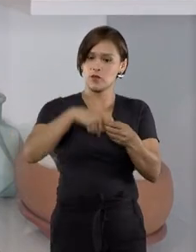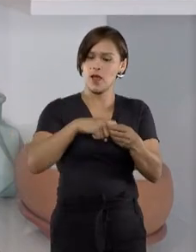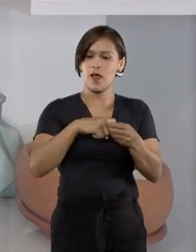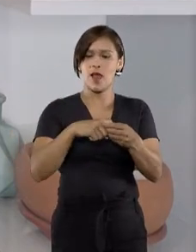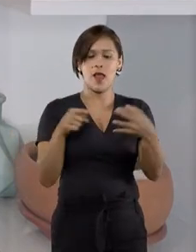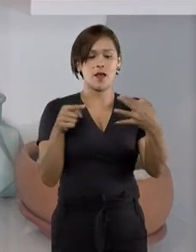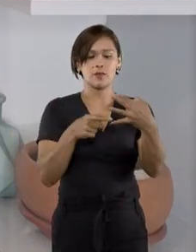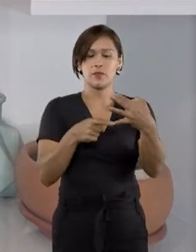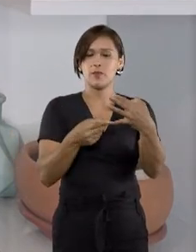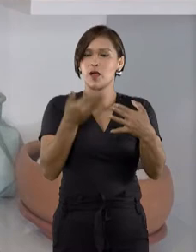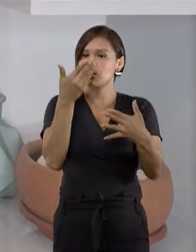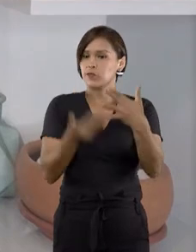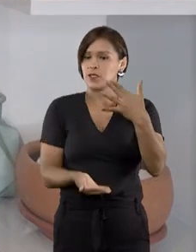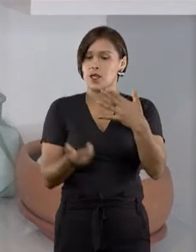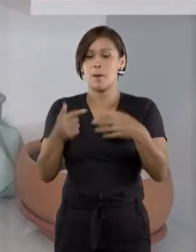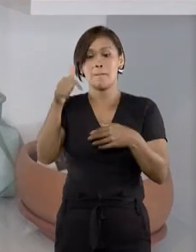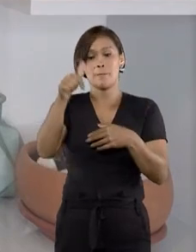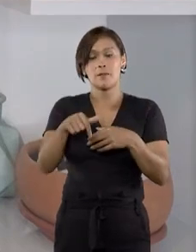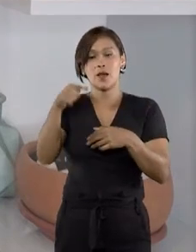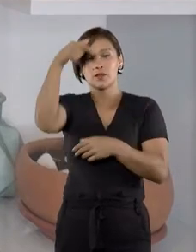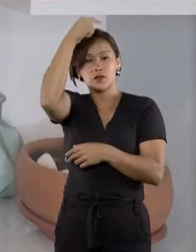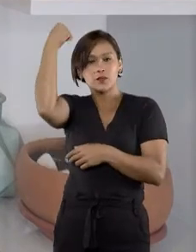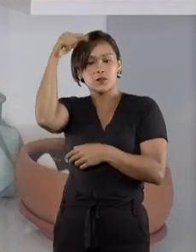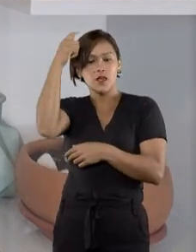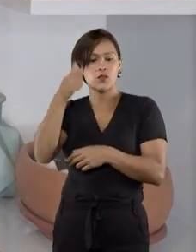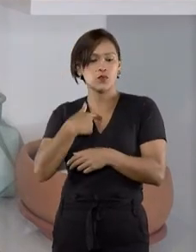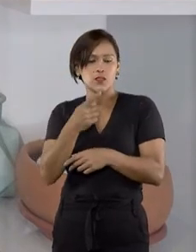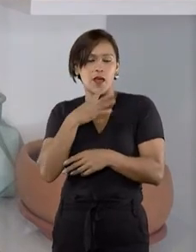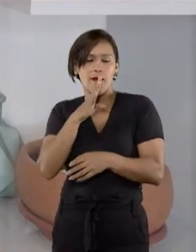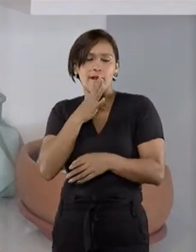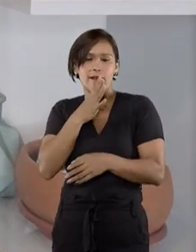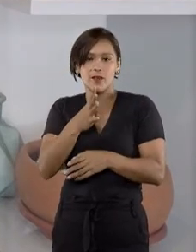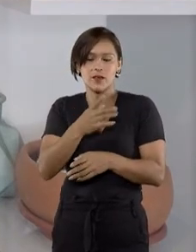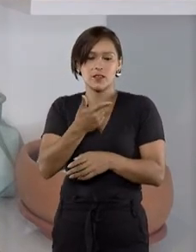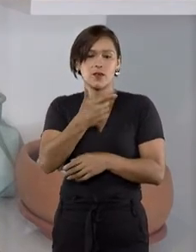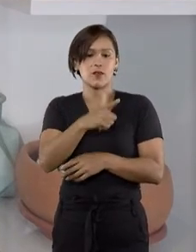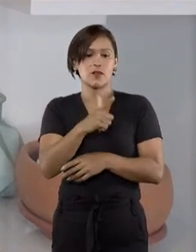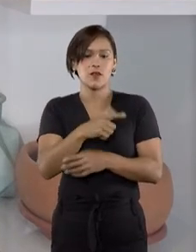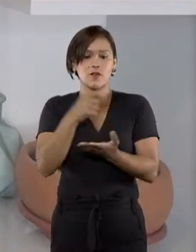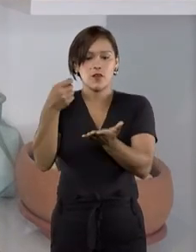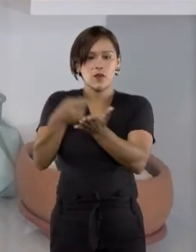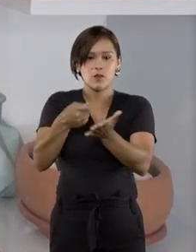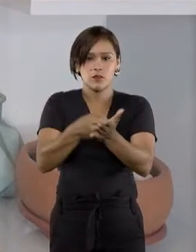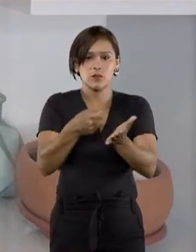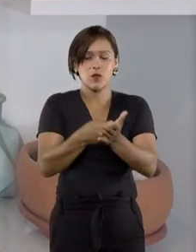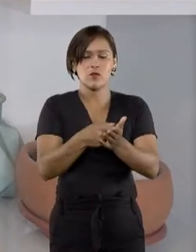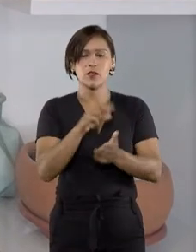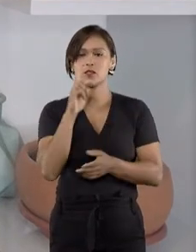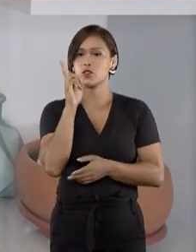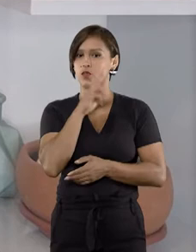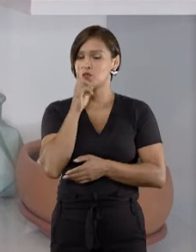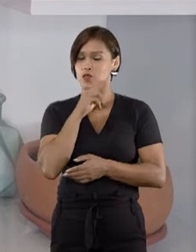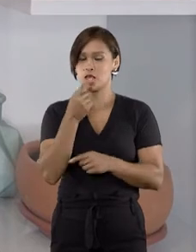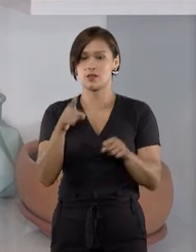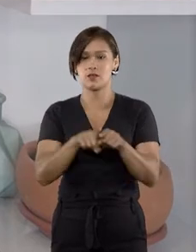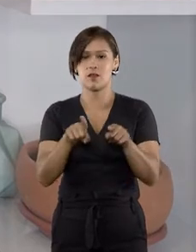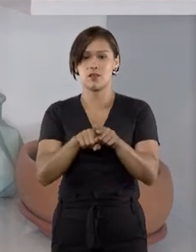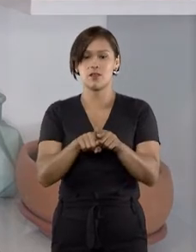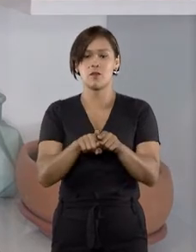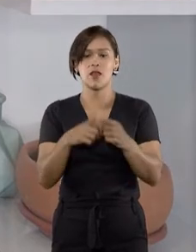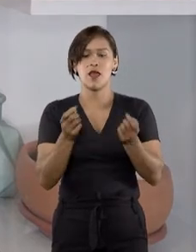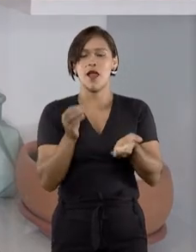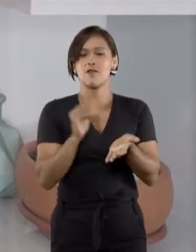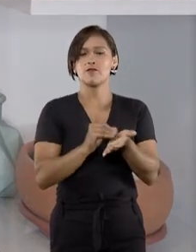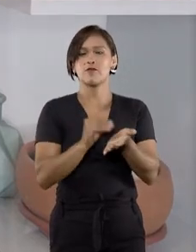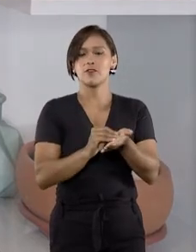negado em primeiro grau. Mas o Tribunal de Justiça do Espírito Santo, apesar de reconhecer que não foi comprovada a situação de urgência e nem a